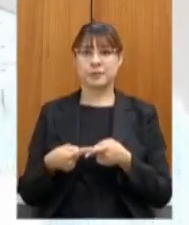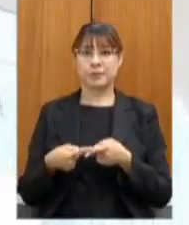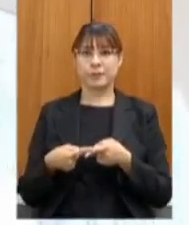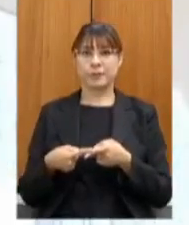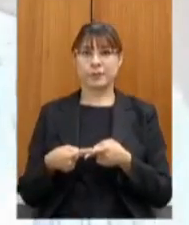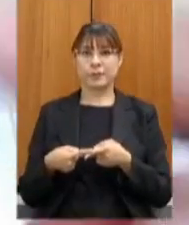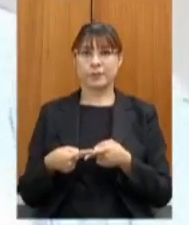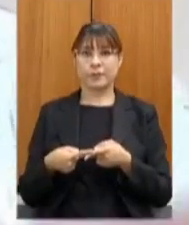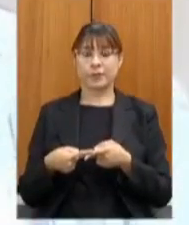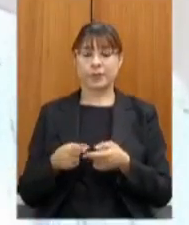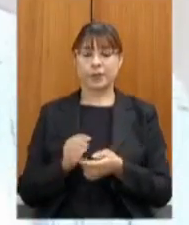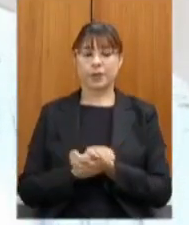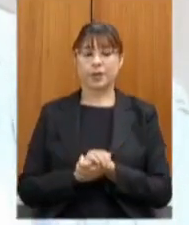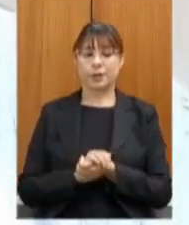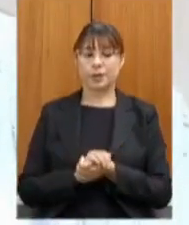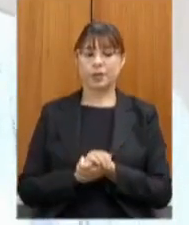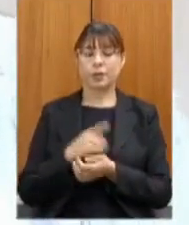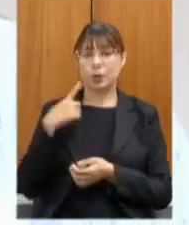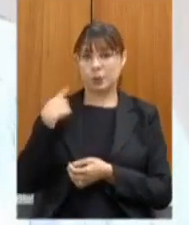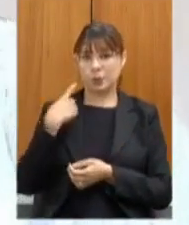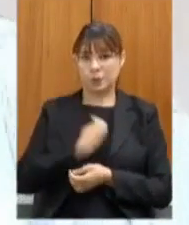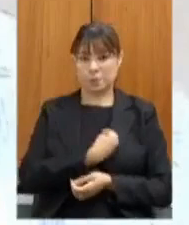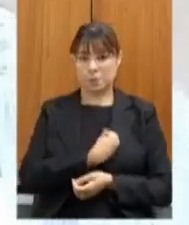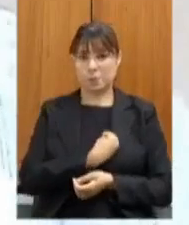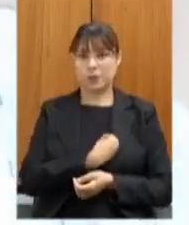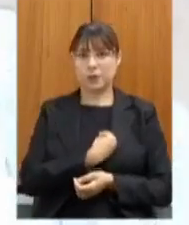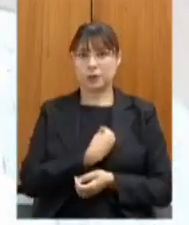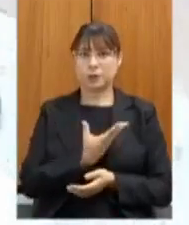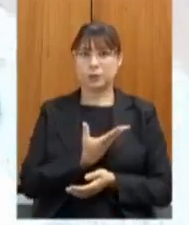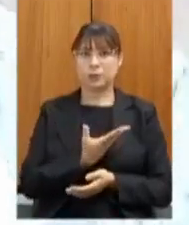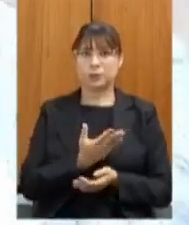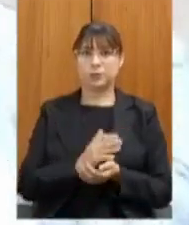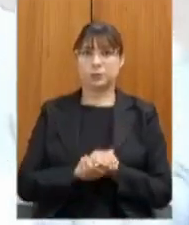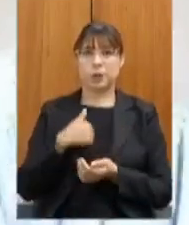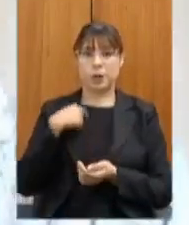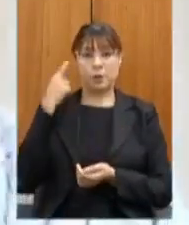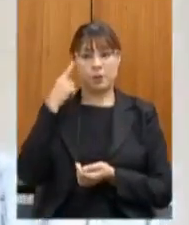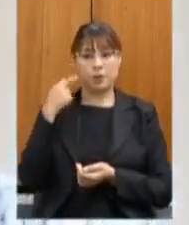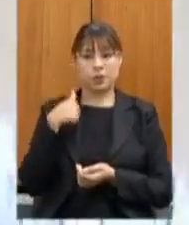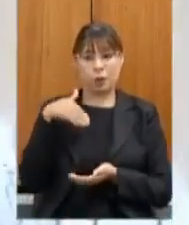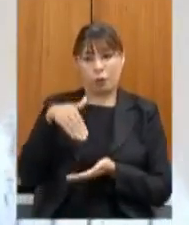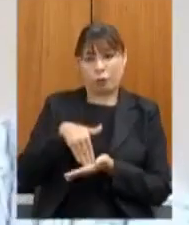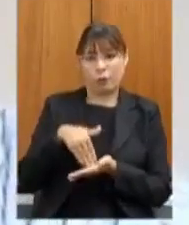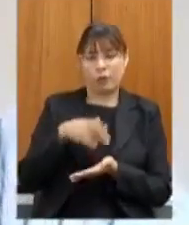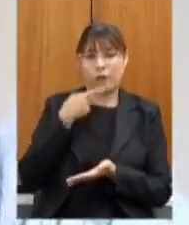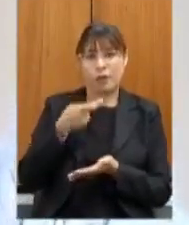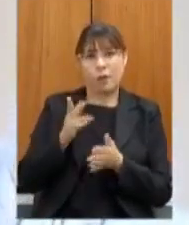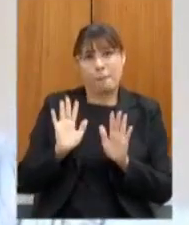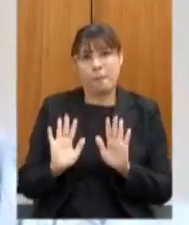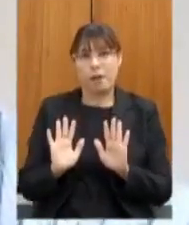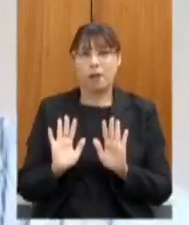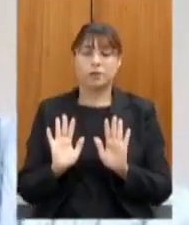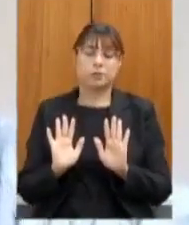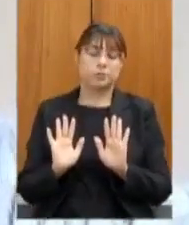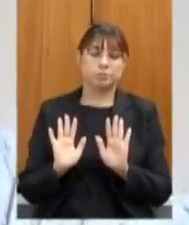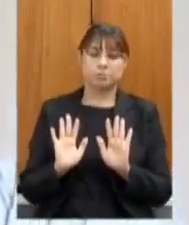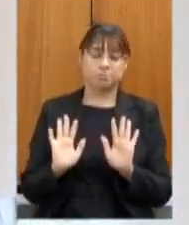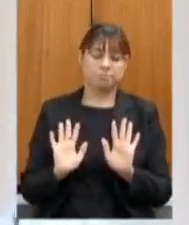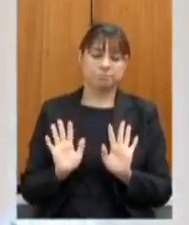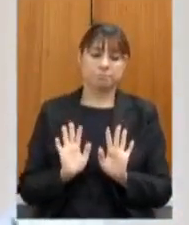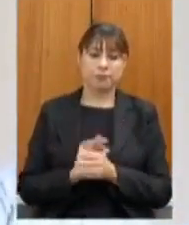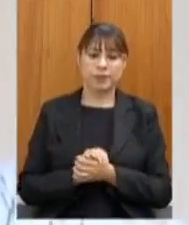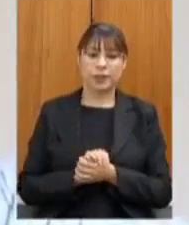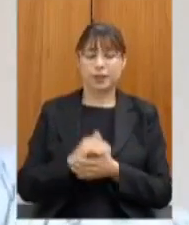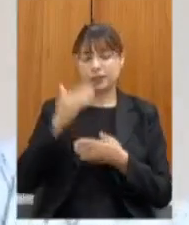as pessoas que participaram os deputados entendiam que eu ia ficar mais para o final mas de qualquer forma